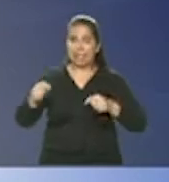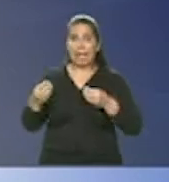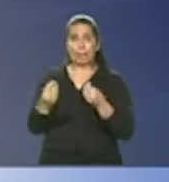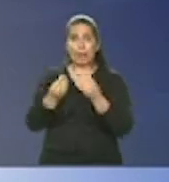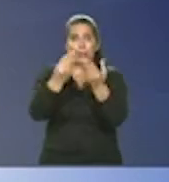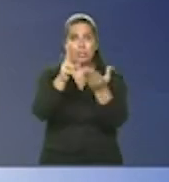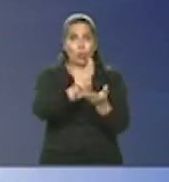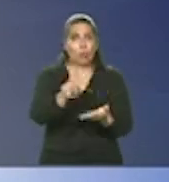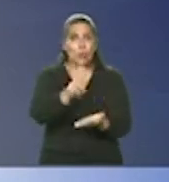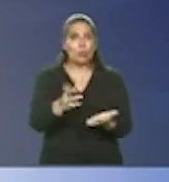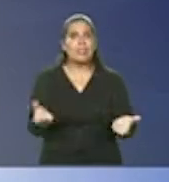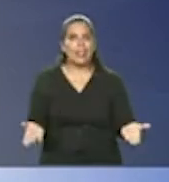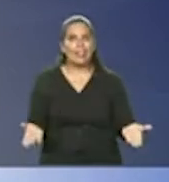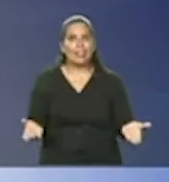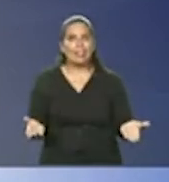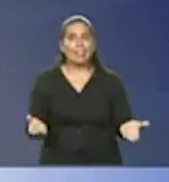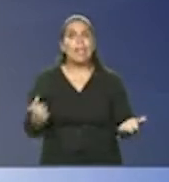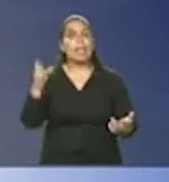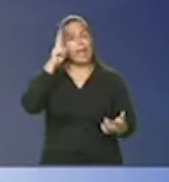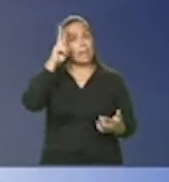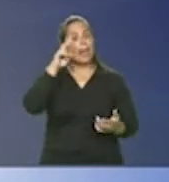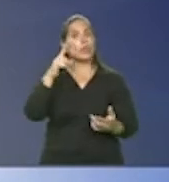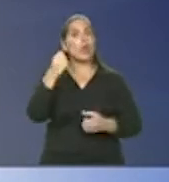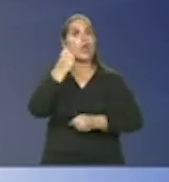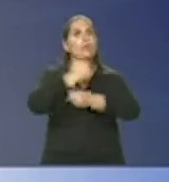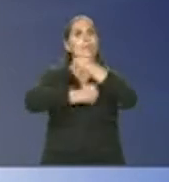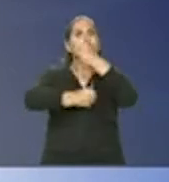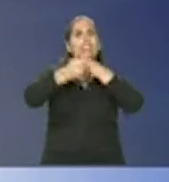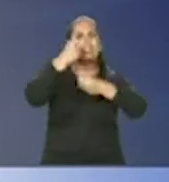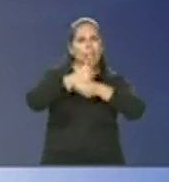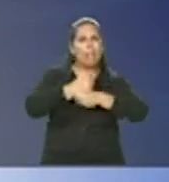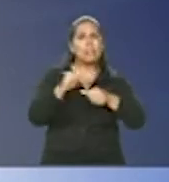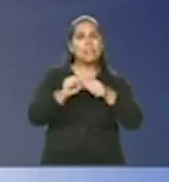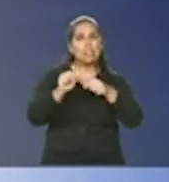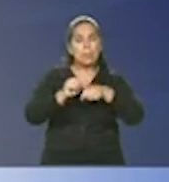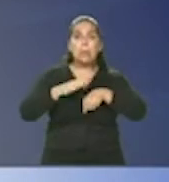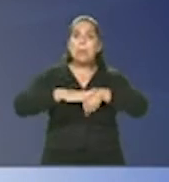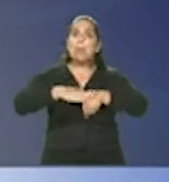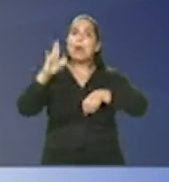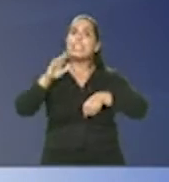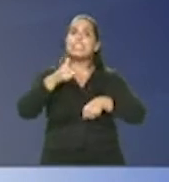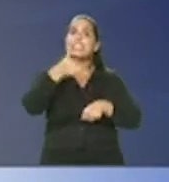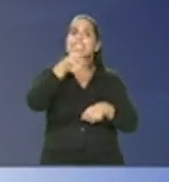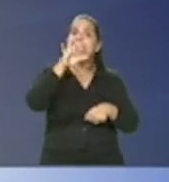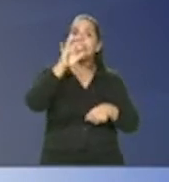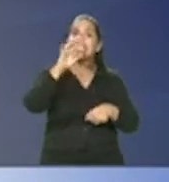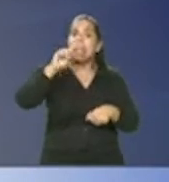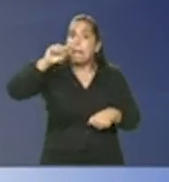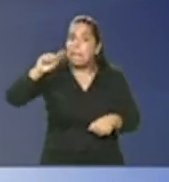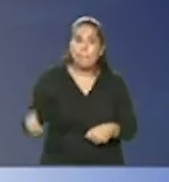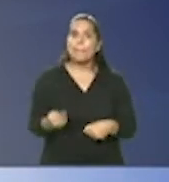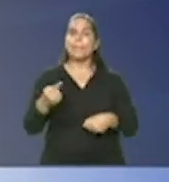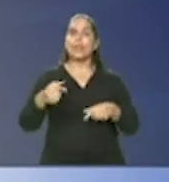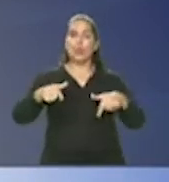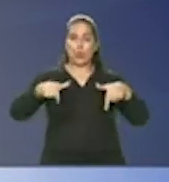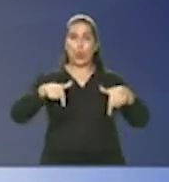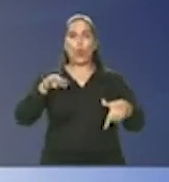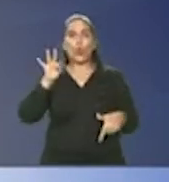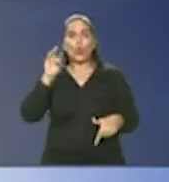lembrando Alexandre que só no ano passado nós fizemos mais de 100 mil tomografias na rede